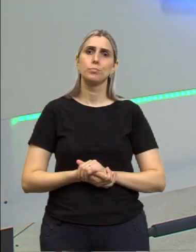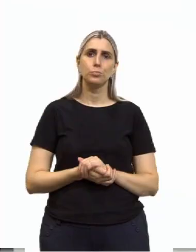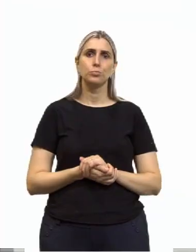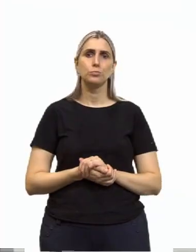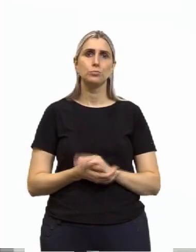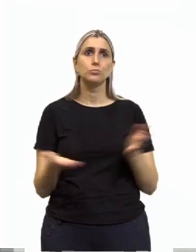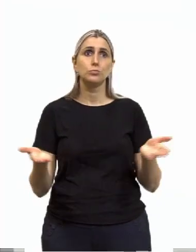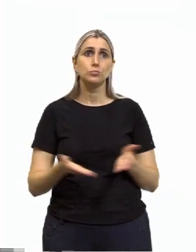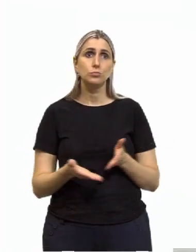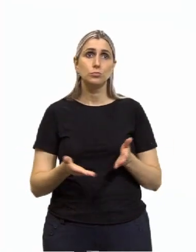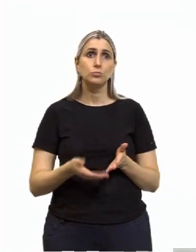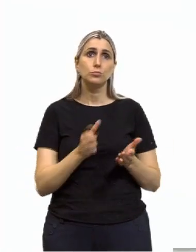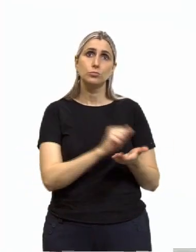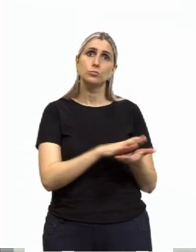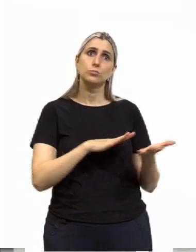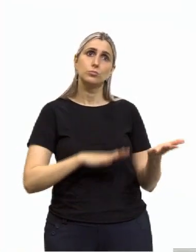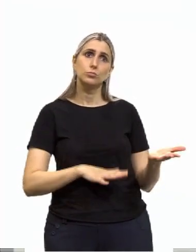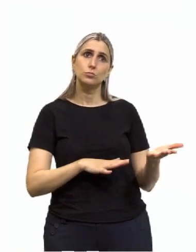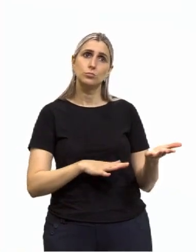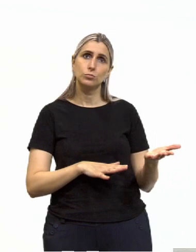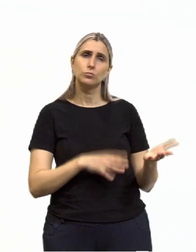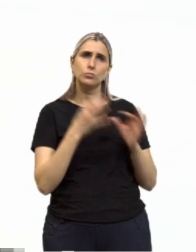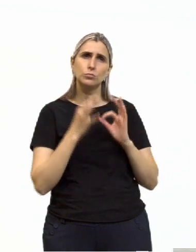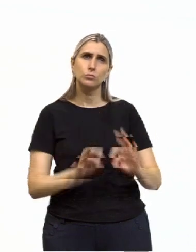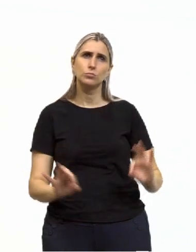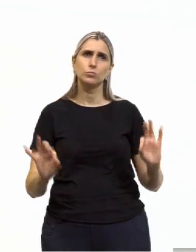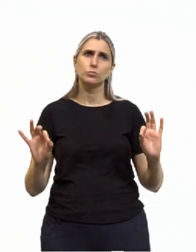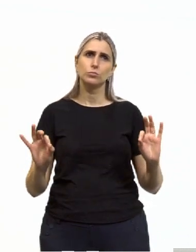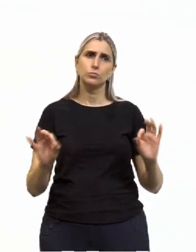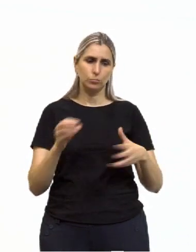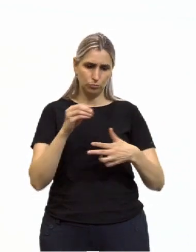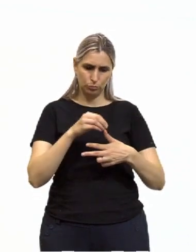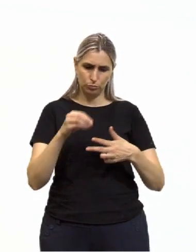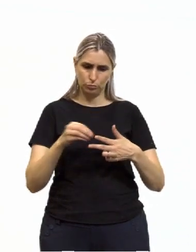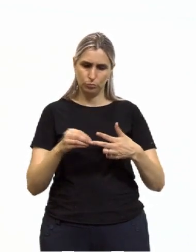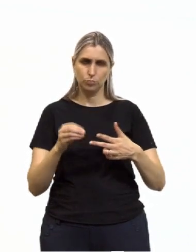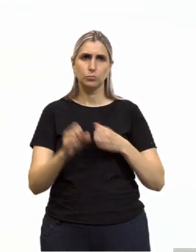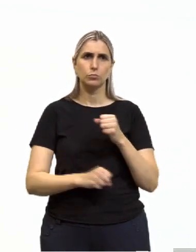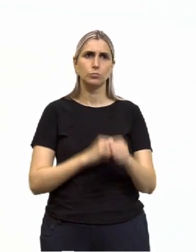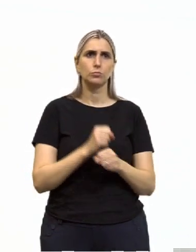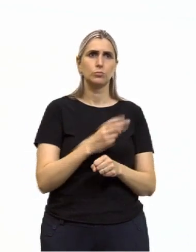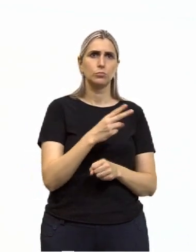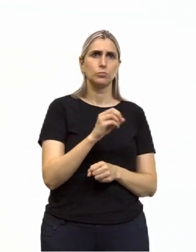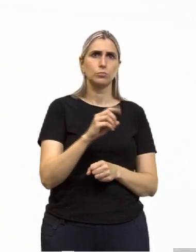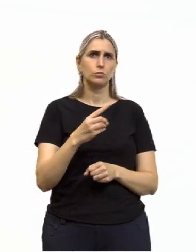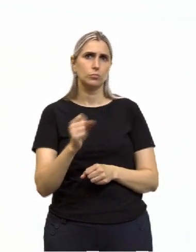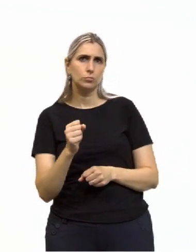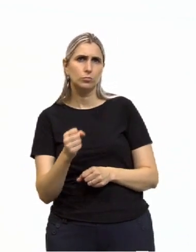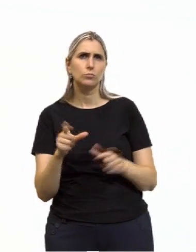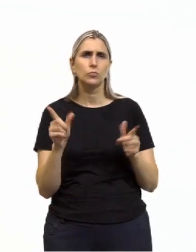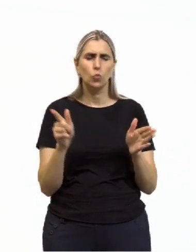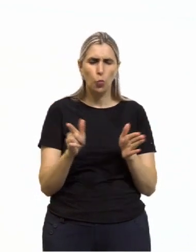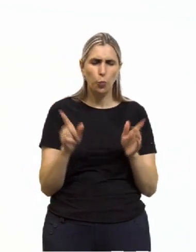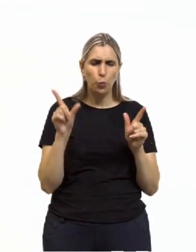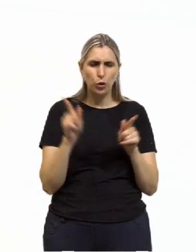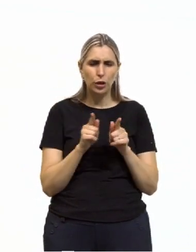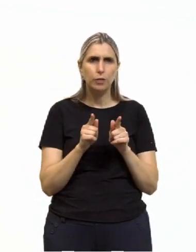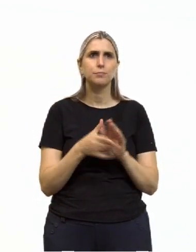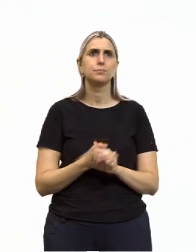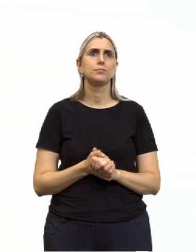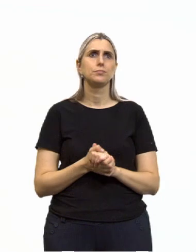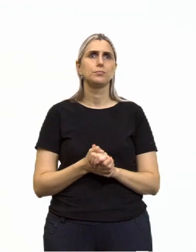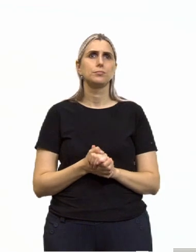E agora uma atividade, né? Bem simples, essa aqui é ENEM 2018, curtinha, curtinha, curtinha. Passa a ler.